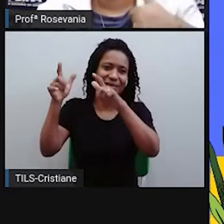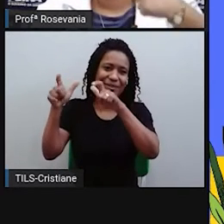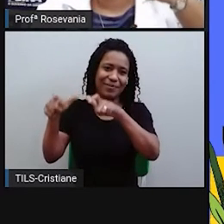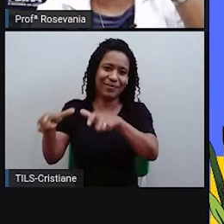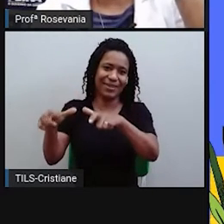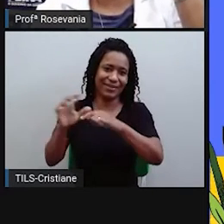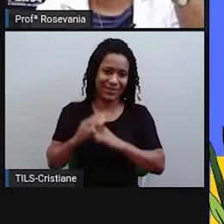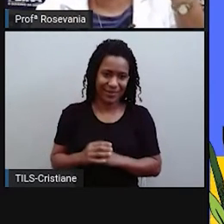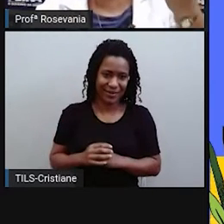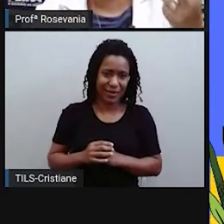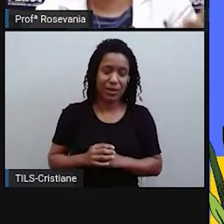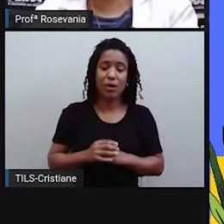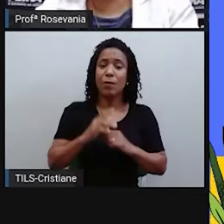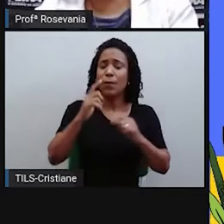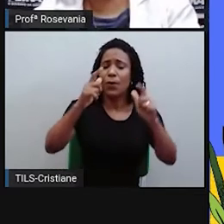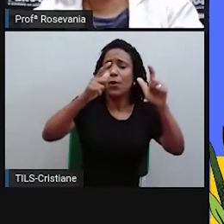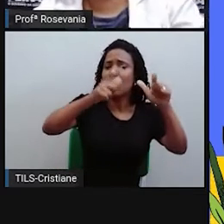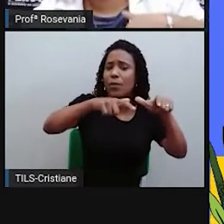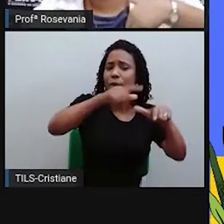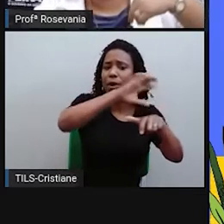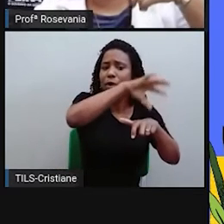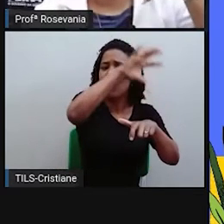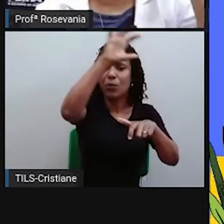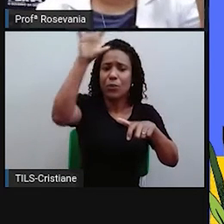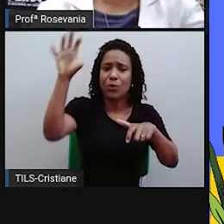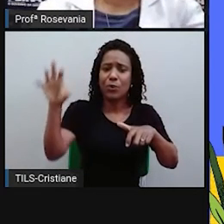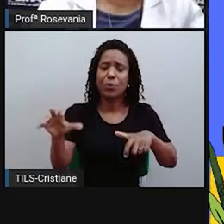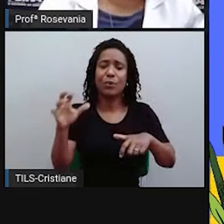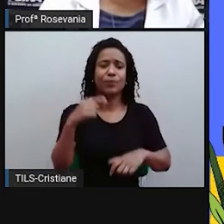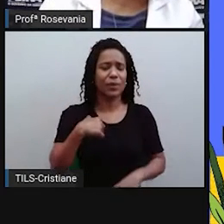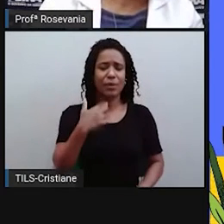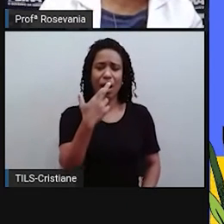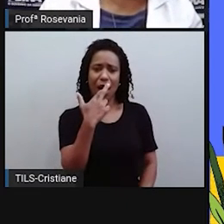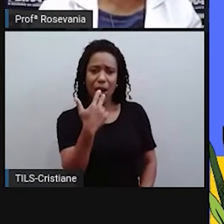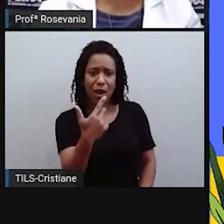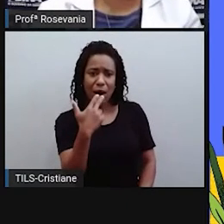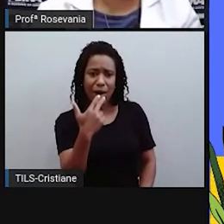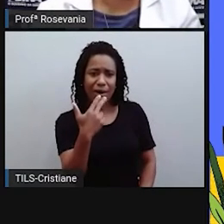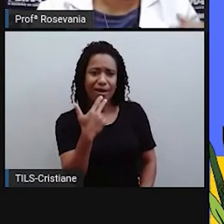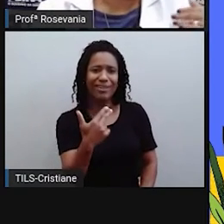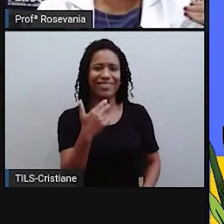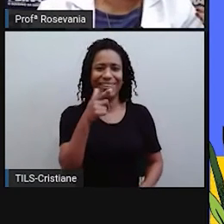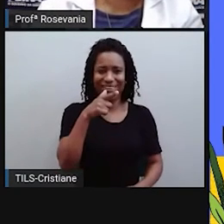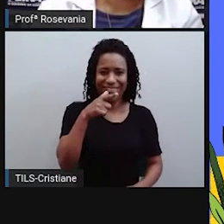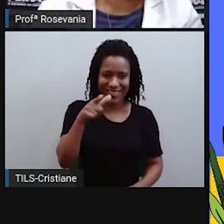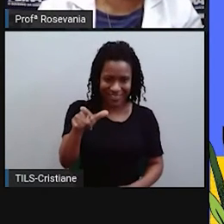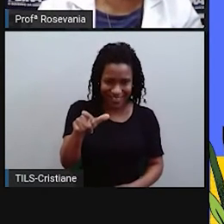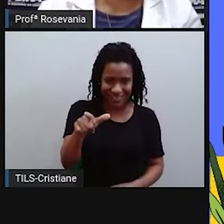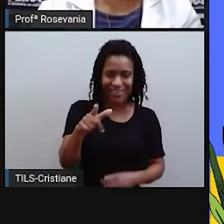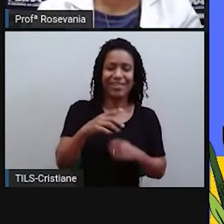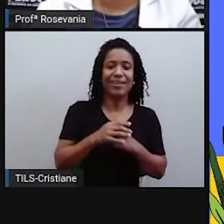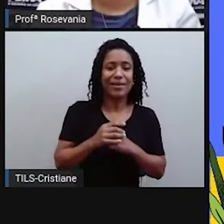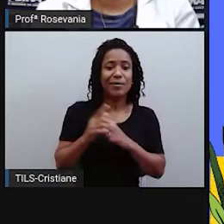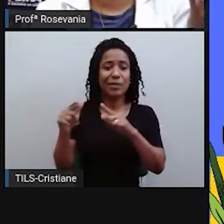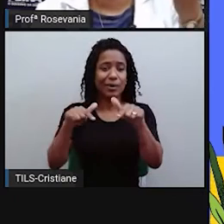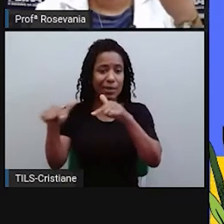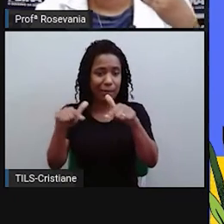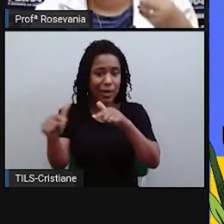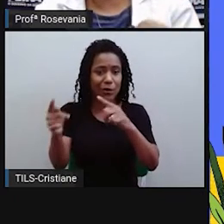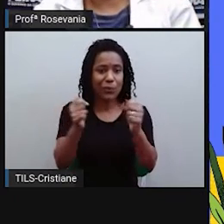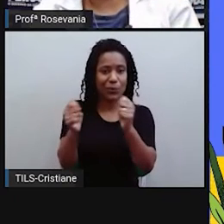sotaque, por que que tem uma determinada atividade econômica, por que que tem, né, certos tipos de comidas